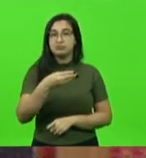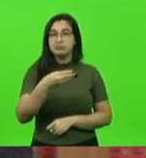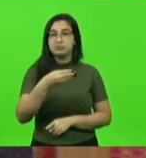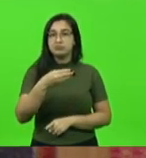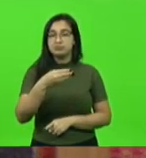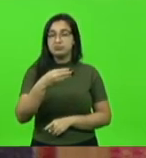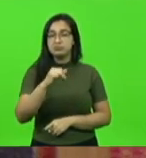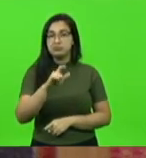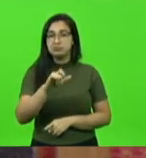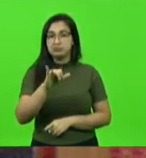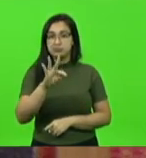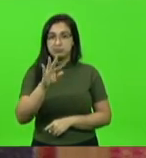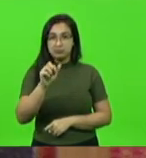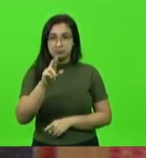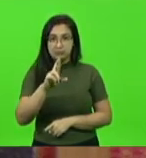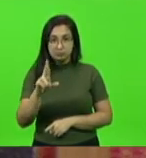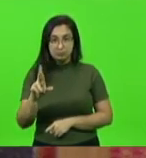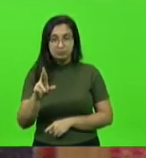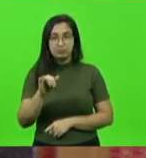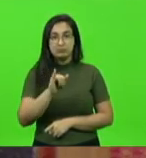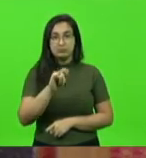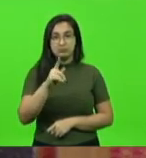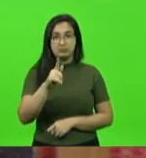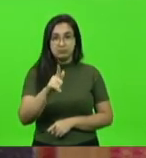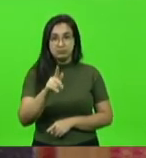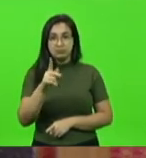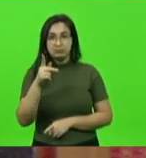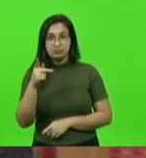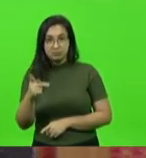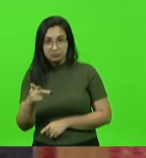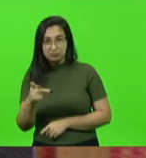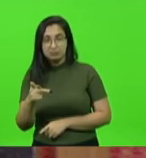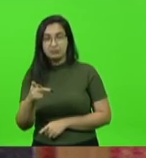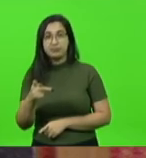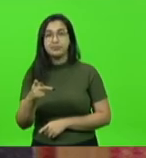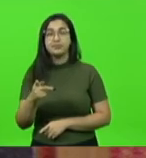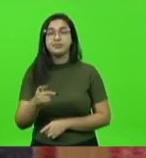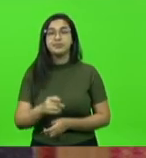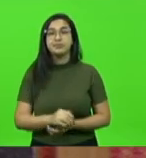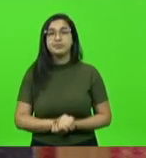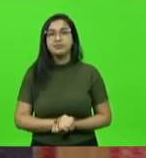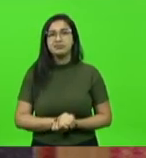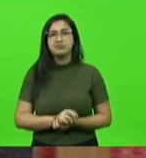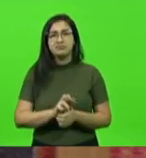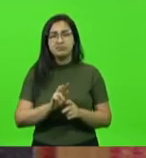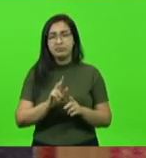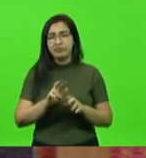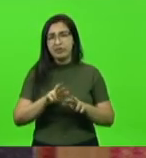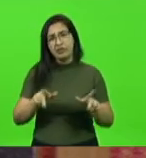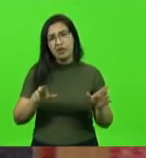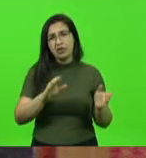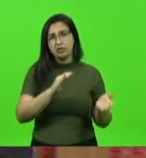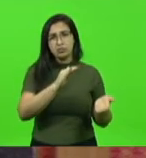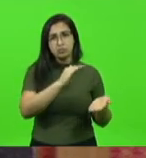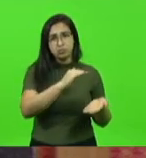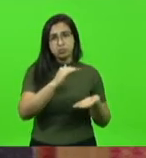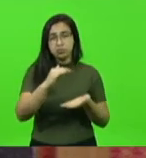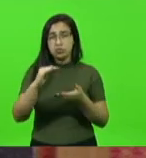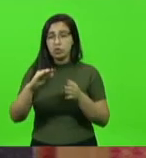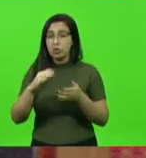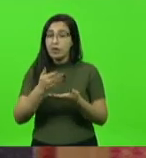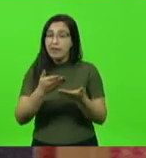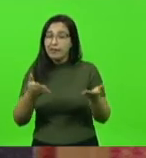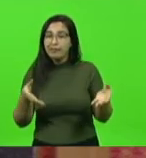fez o pedido montantes variáveis aí é claro que nem todos